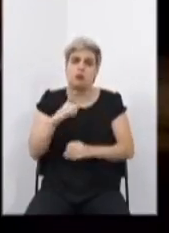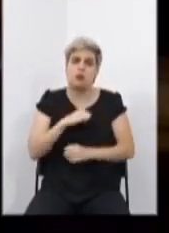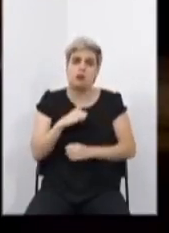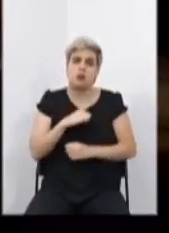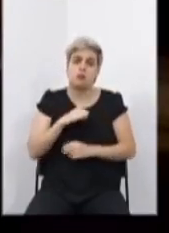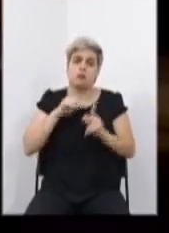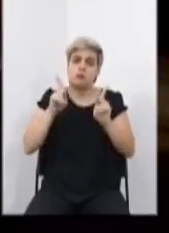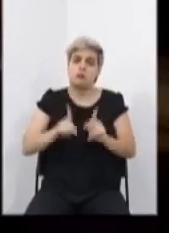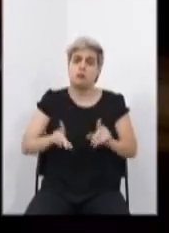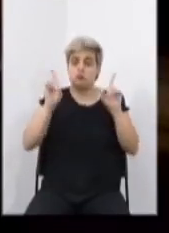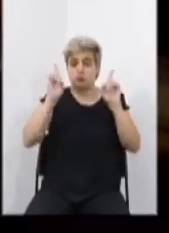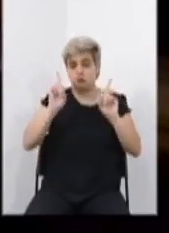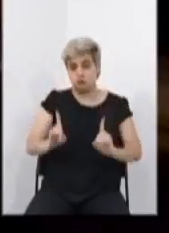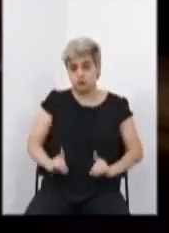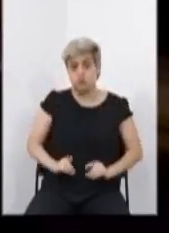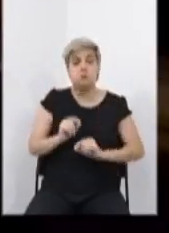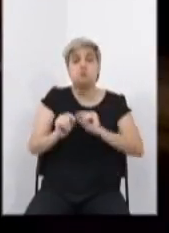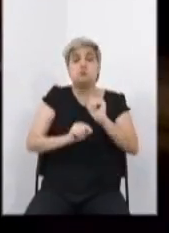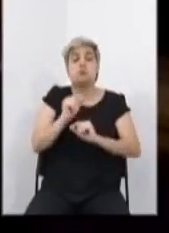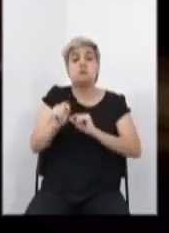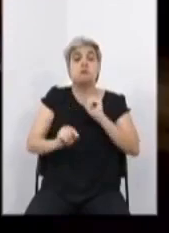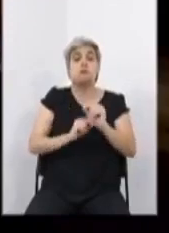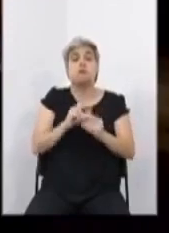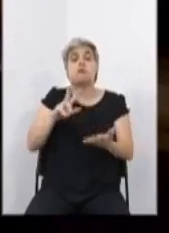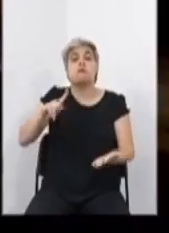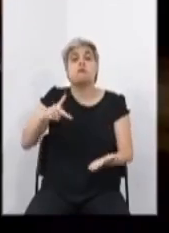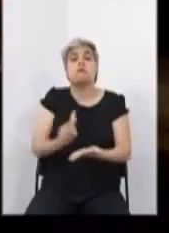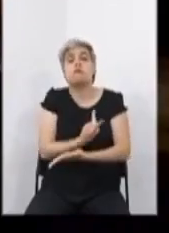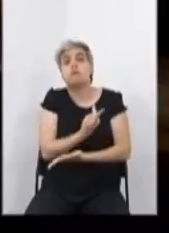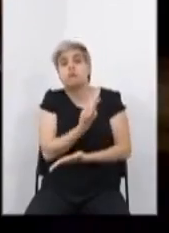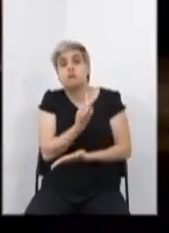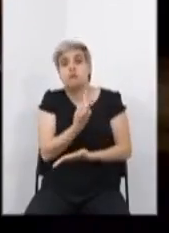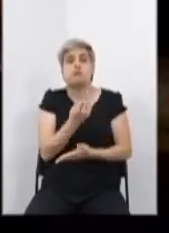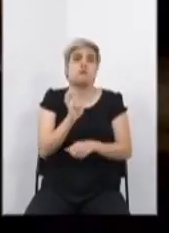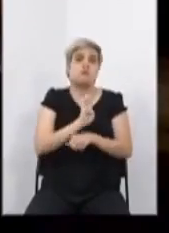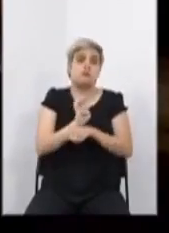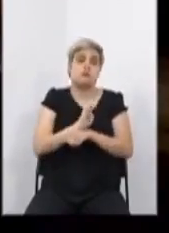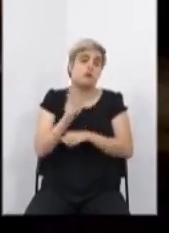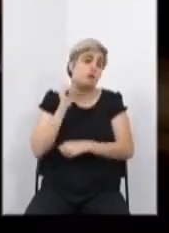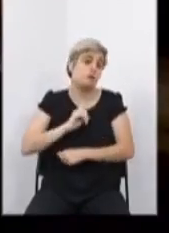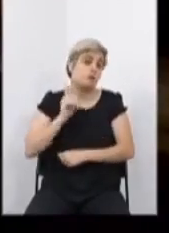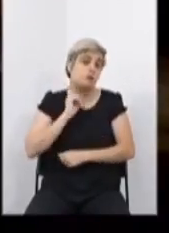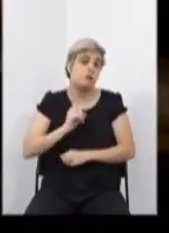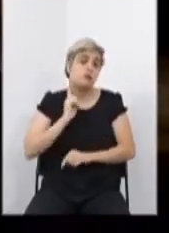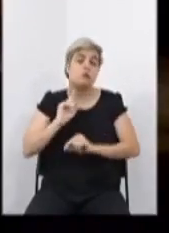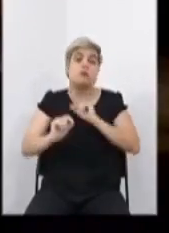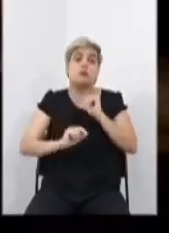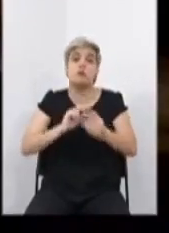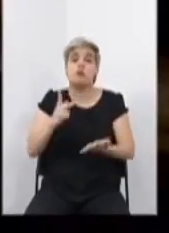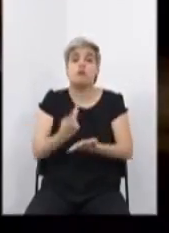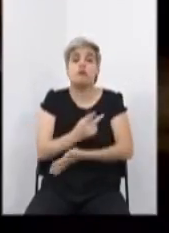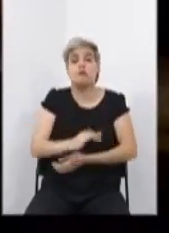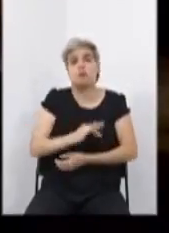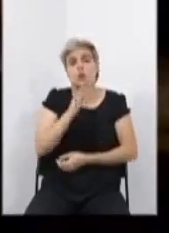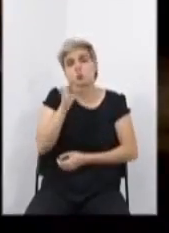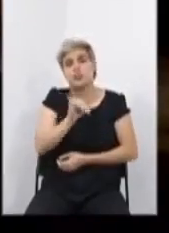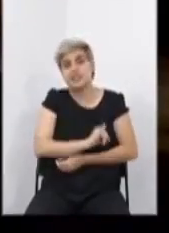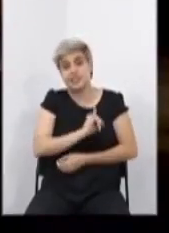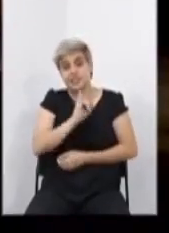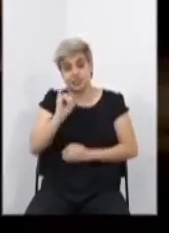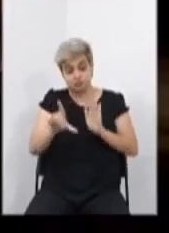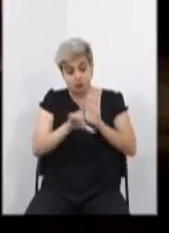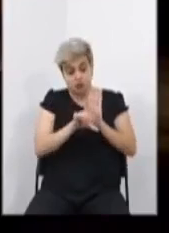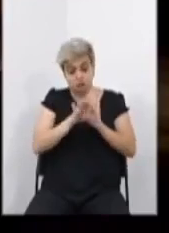pessoa com deficiência, o que ocorrerá no Estado de Minas, as consequências da aplicação do